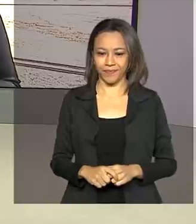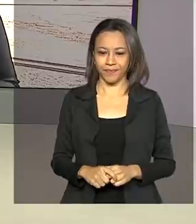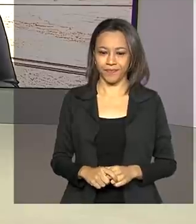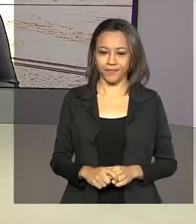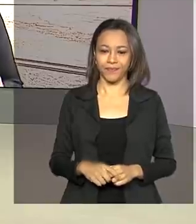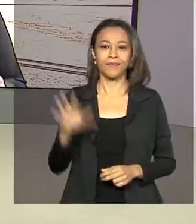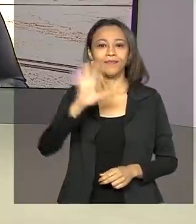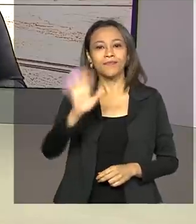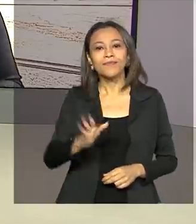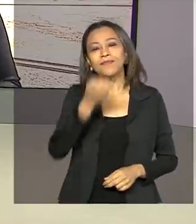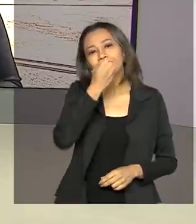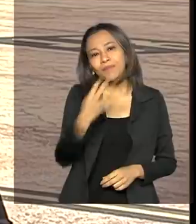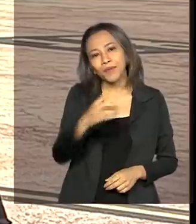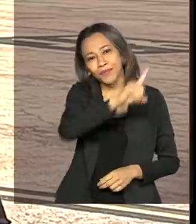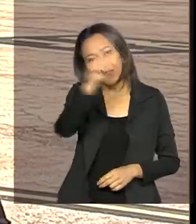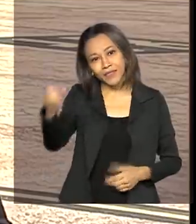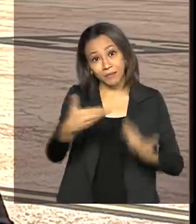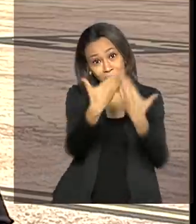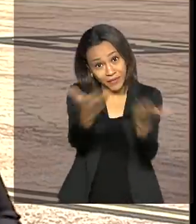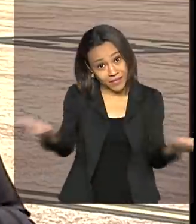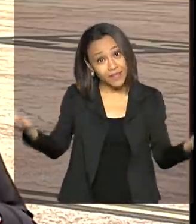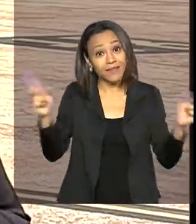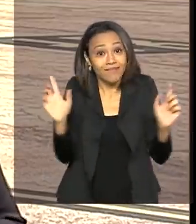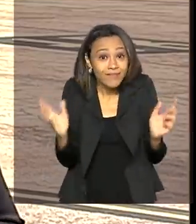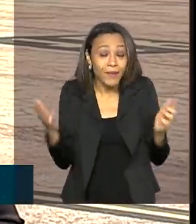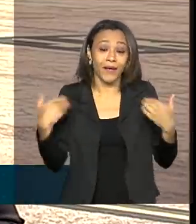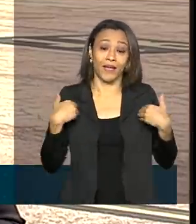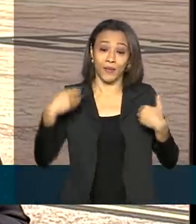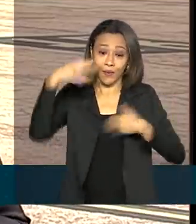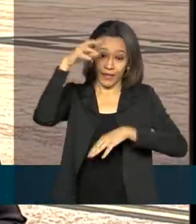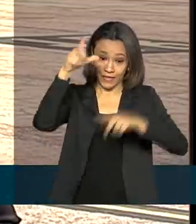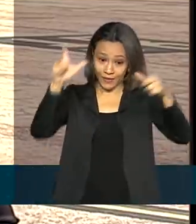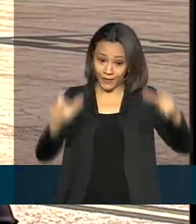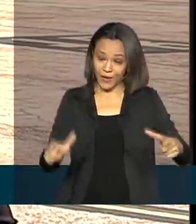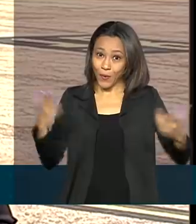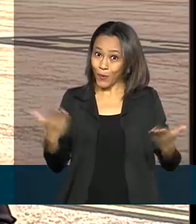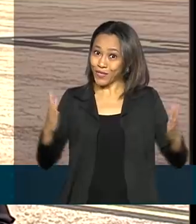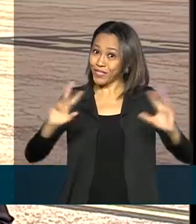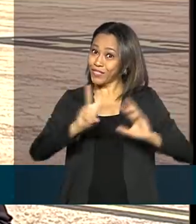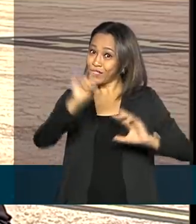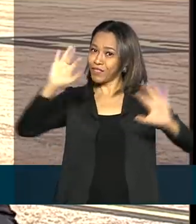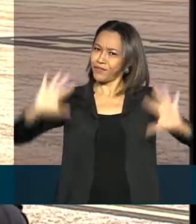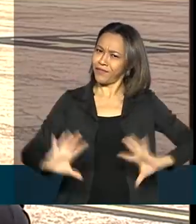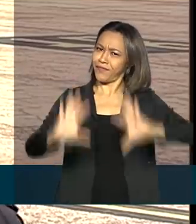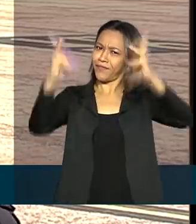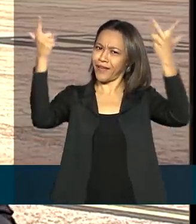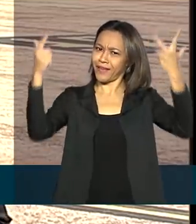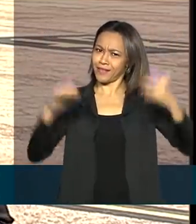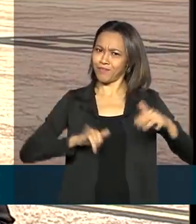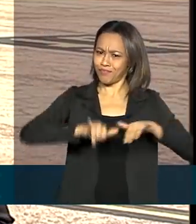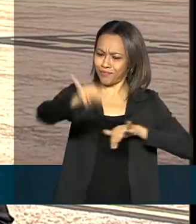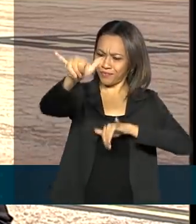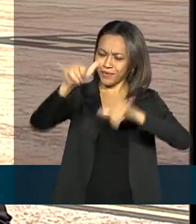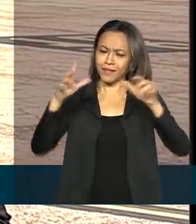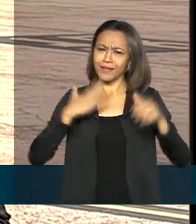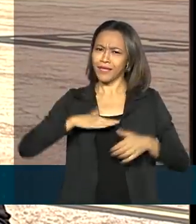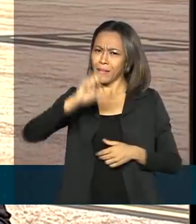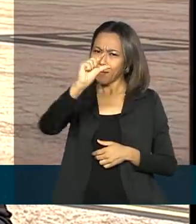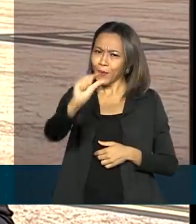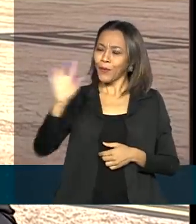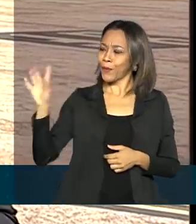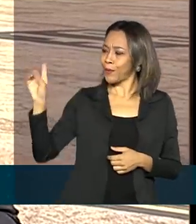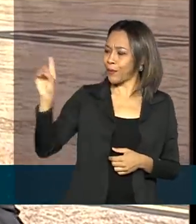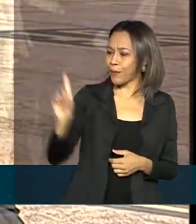Oi Roberto, bom dia para você, bom dia para todos. Pois é, eu estou aqui na base aérea, hoje é dia de festa aqui na base aérea de Brasília. E daqui a pouquinho o presidente Jair Bolsonaro